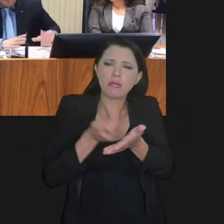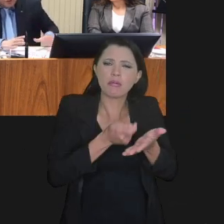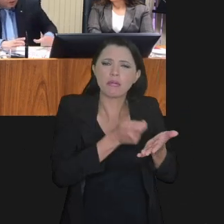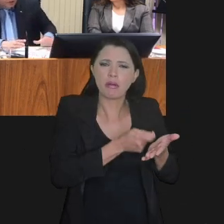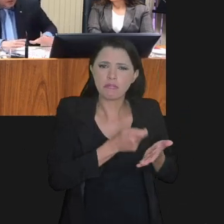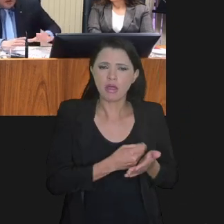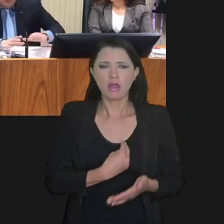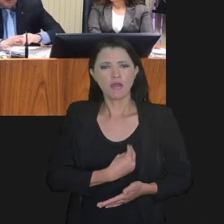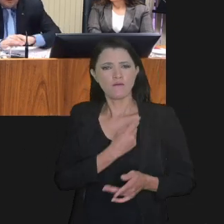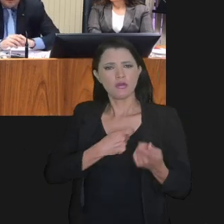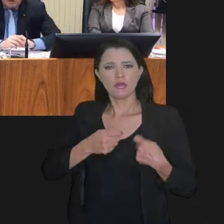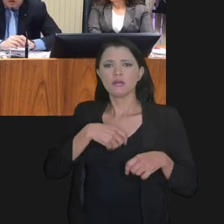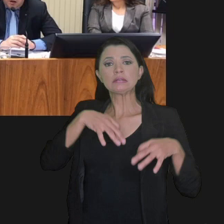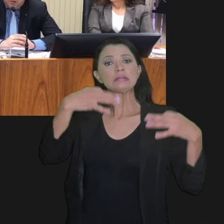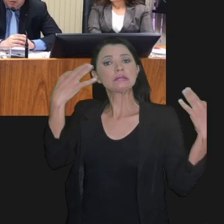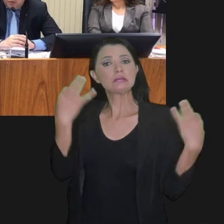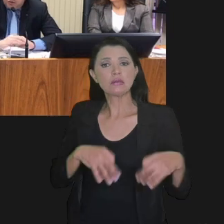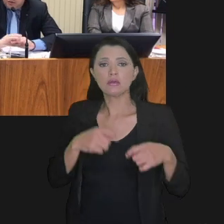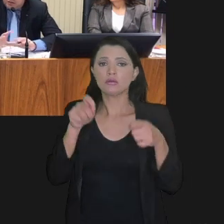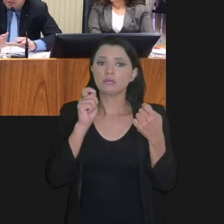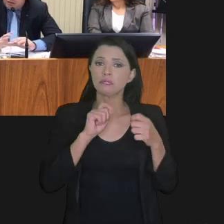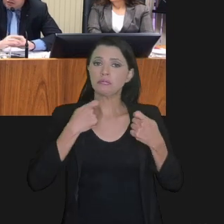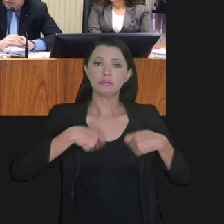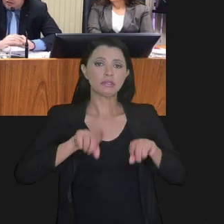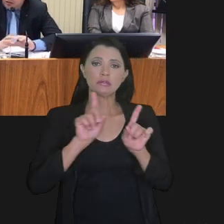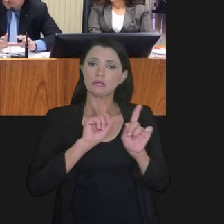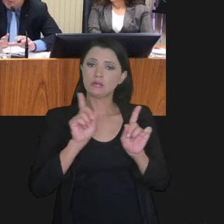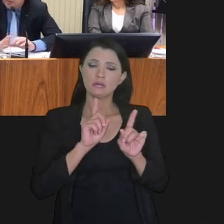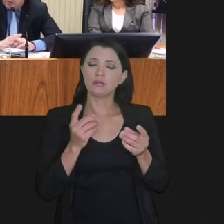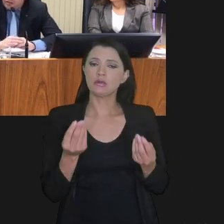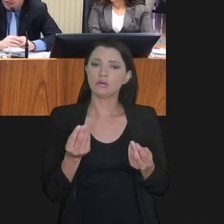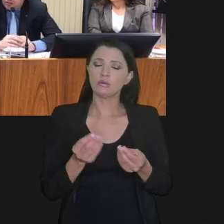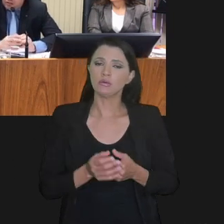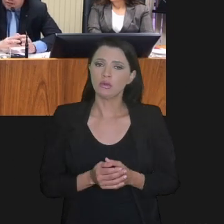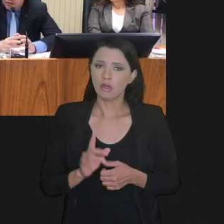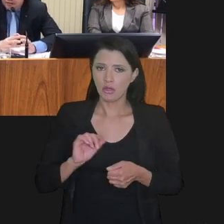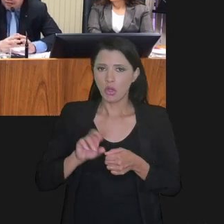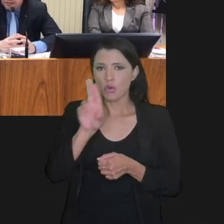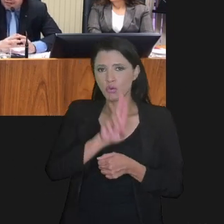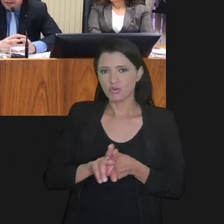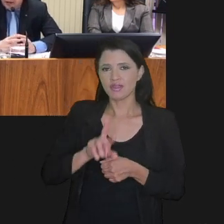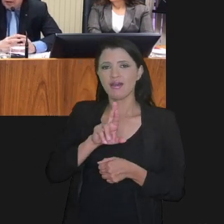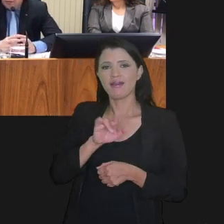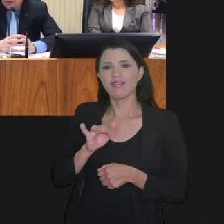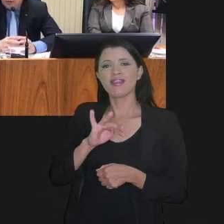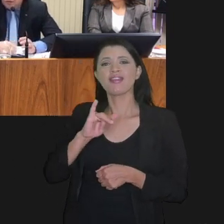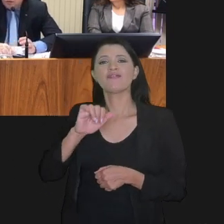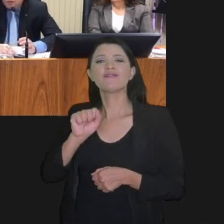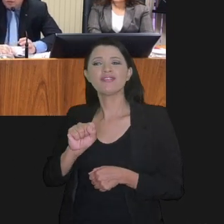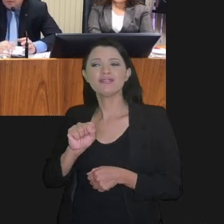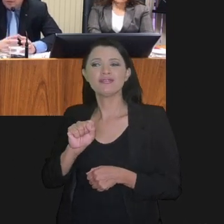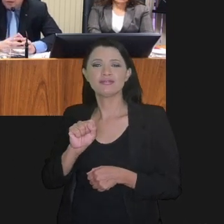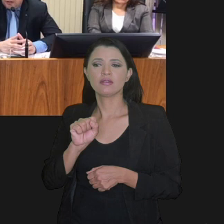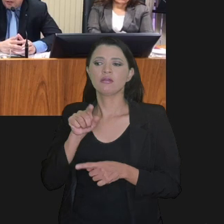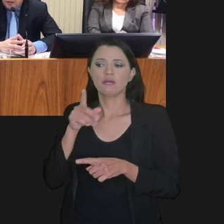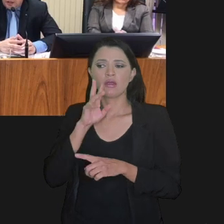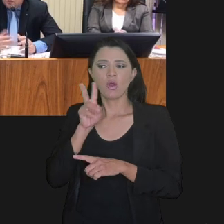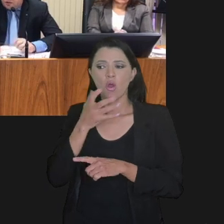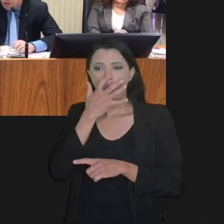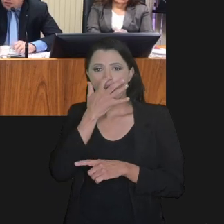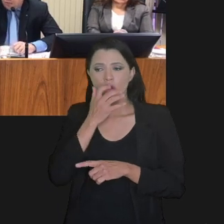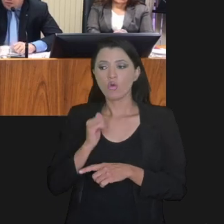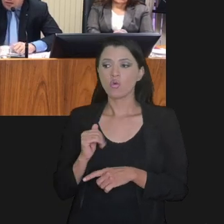tributos, ele está com a vida financeira em dia e não está precisando fazer o uso do refis,